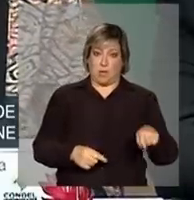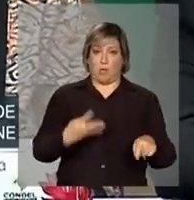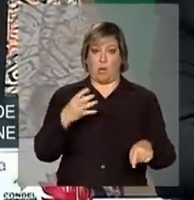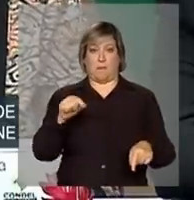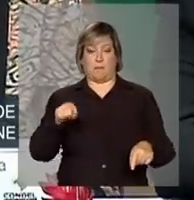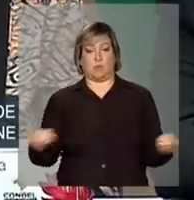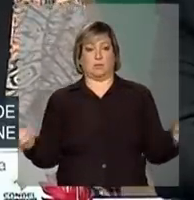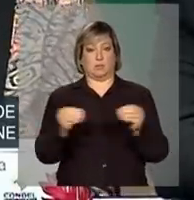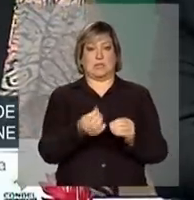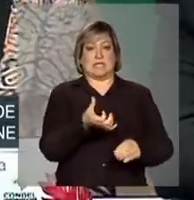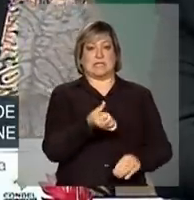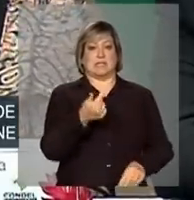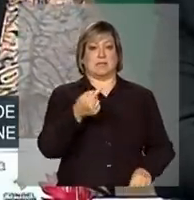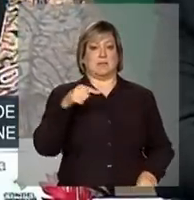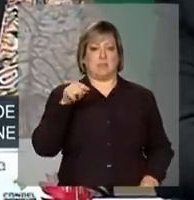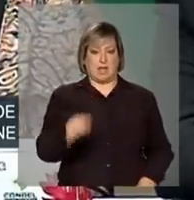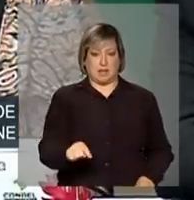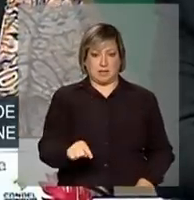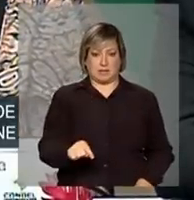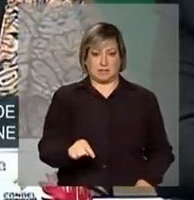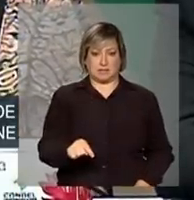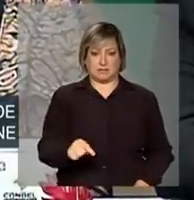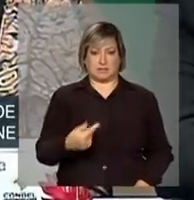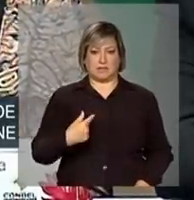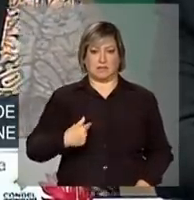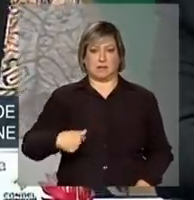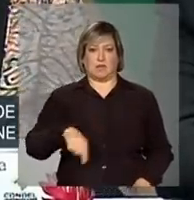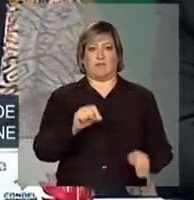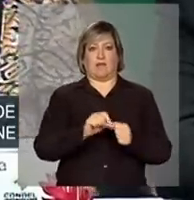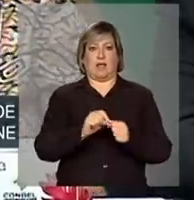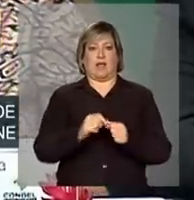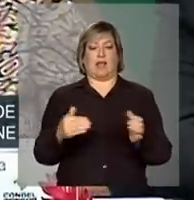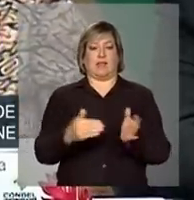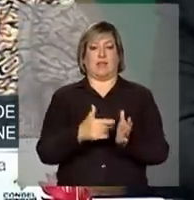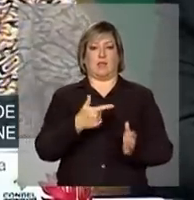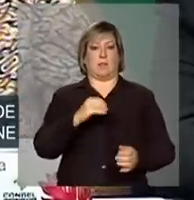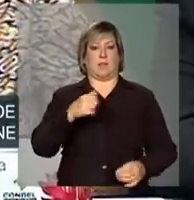67 mil, nos propondo a realizar até 2014.